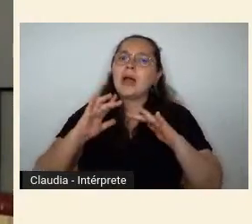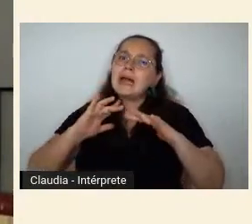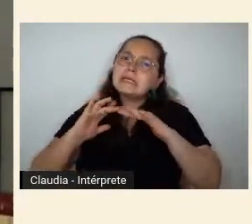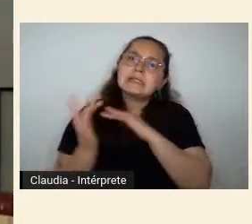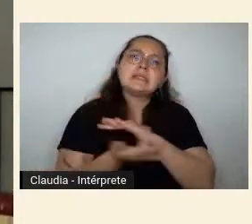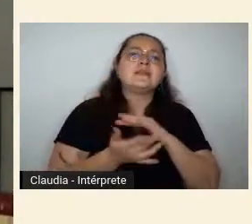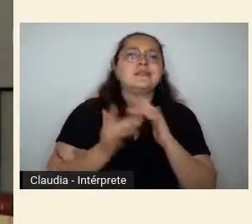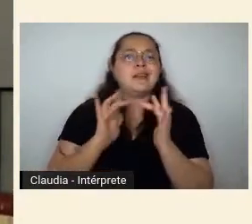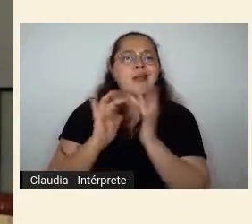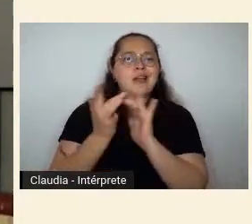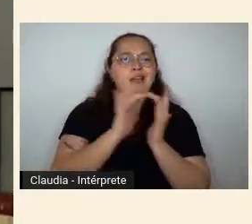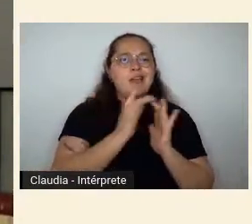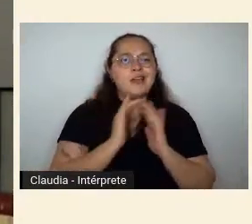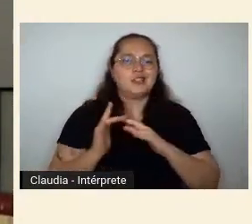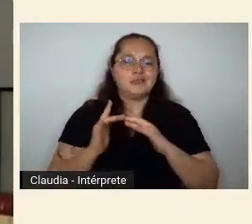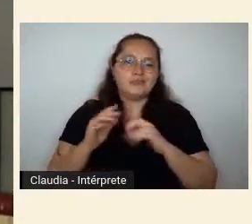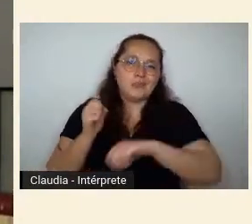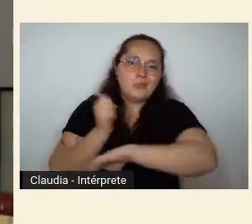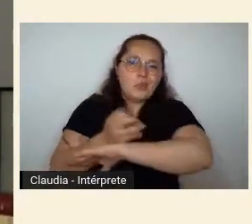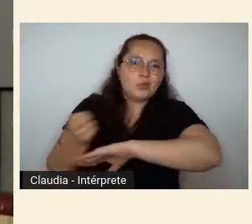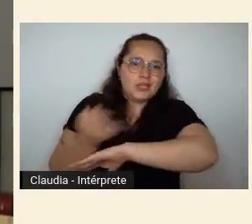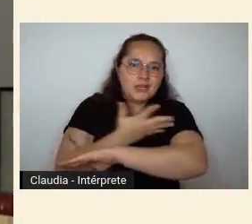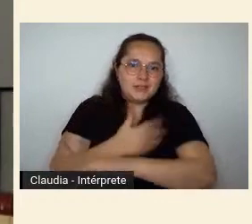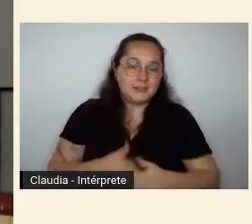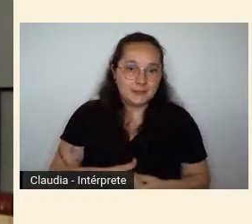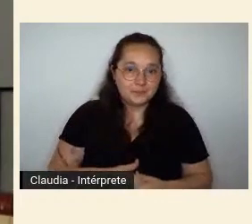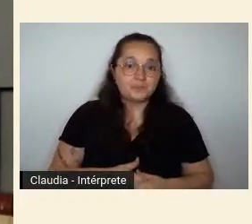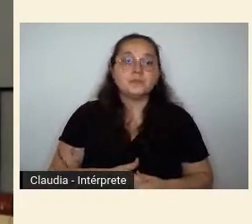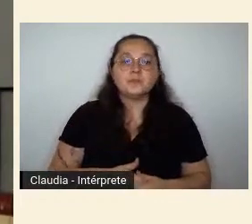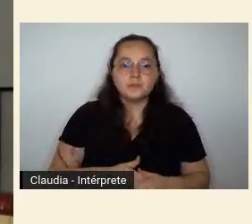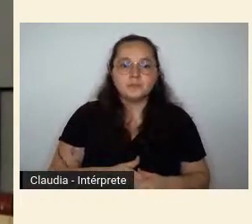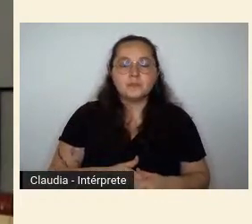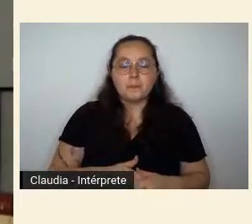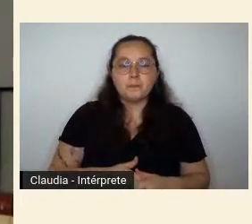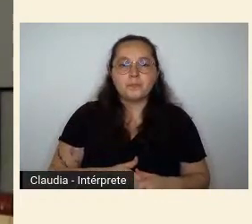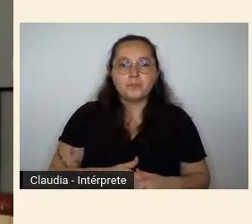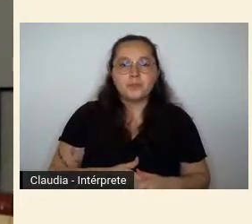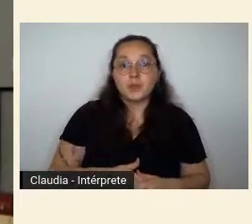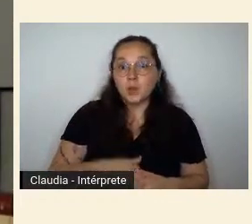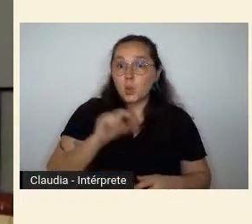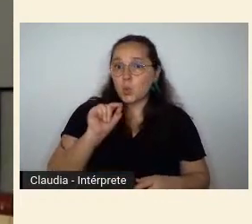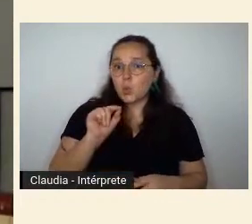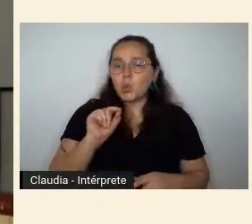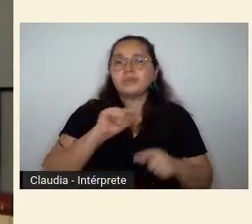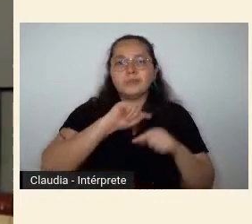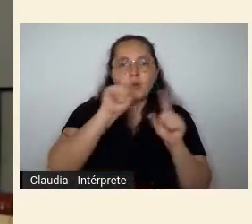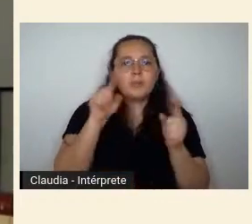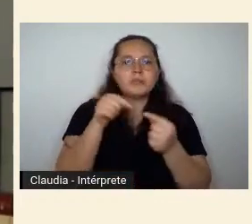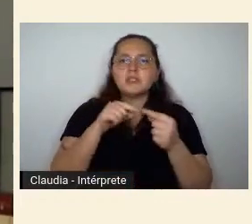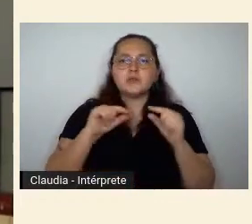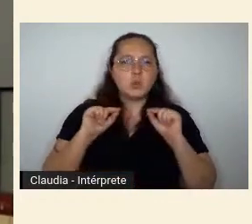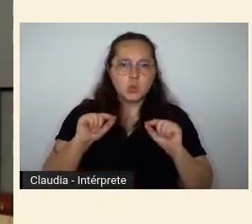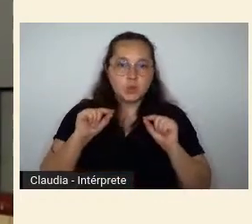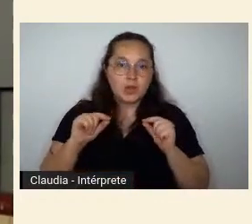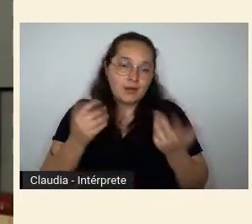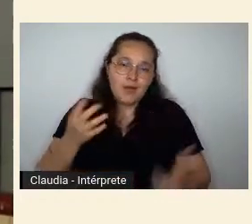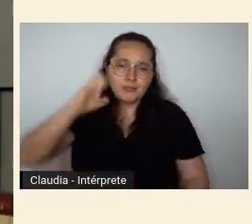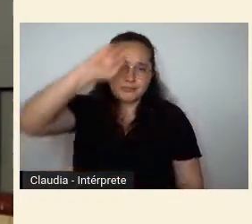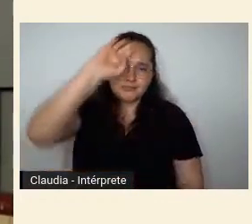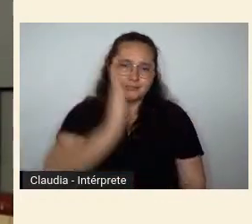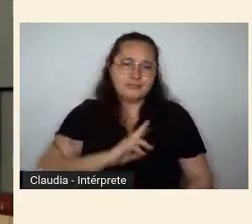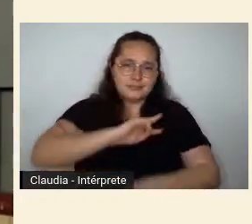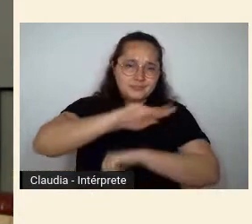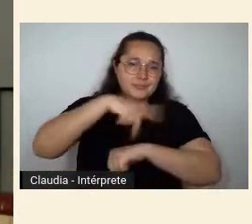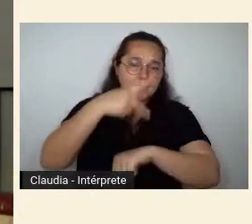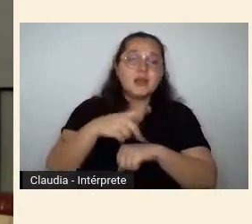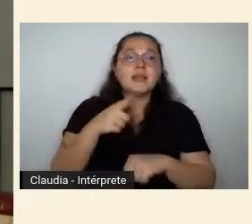do que ocorrera após a semana um dos seus vetores de nacionalização foi sem dúvida por exemplo as inúmeras cartas